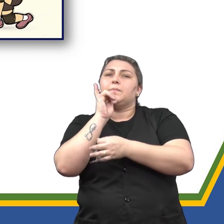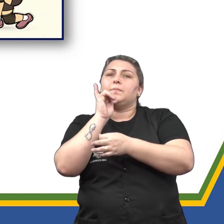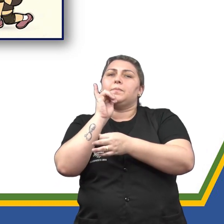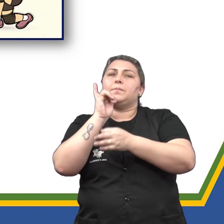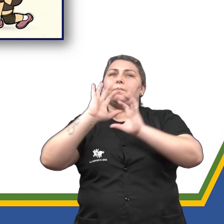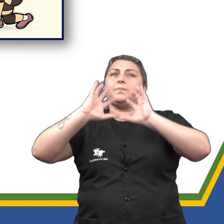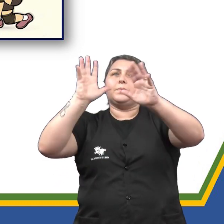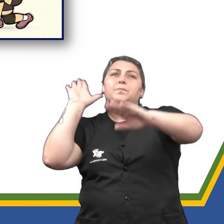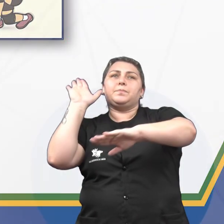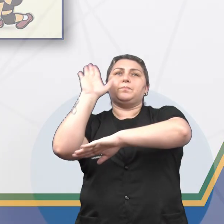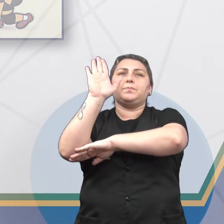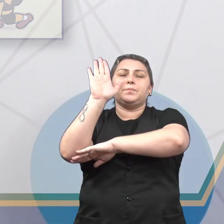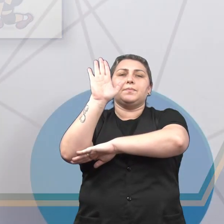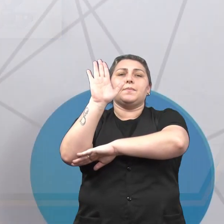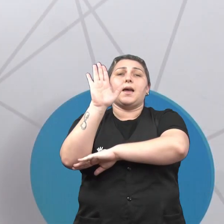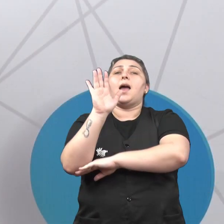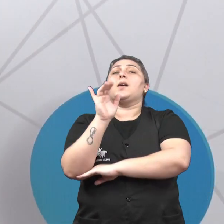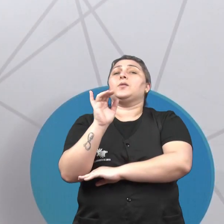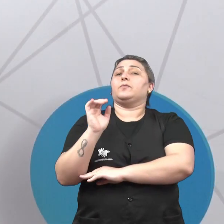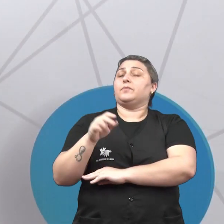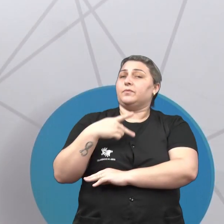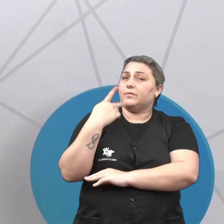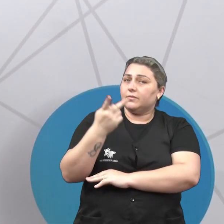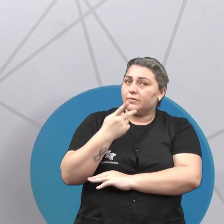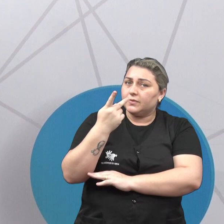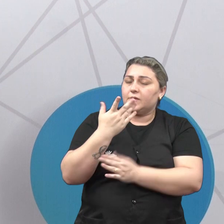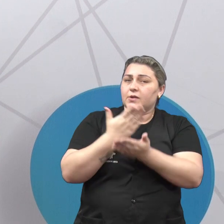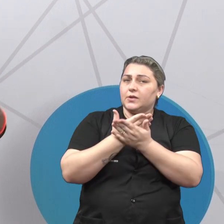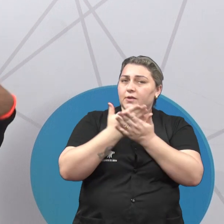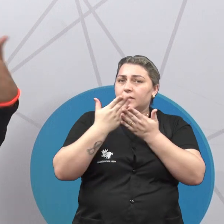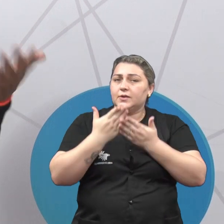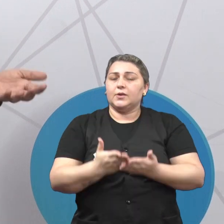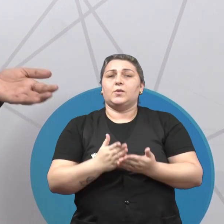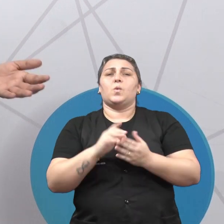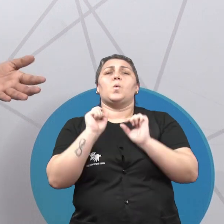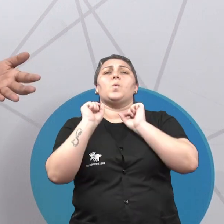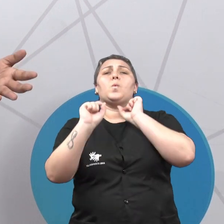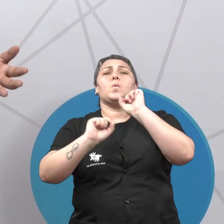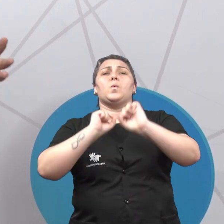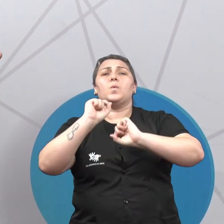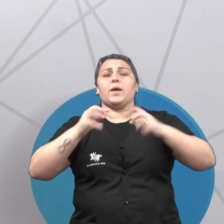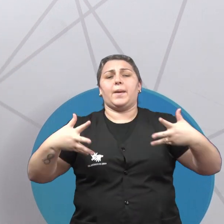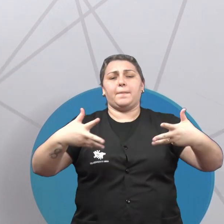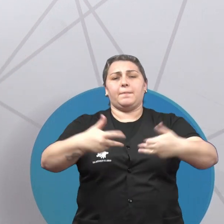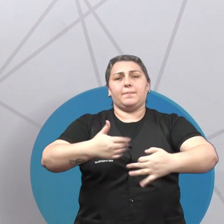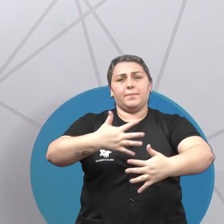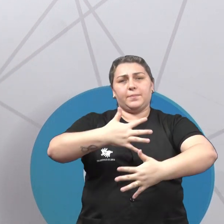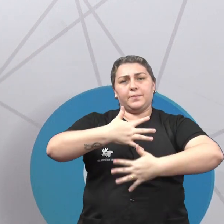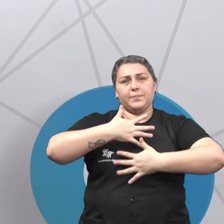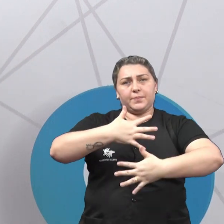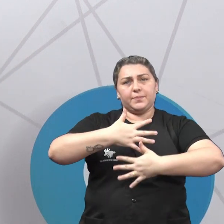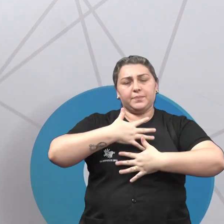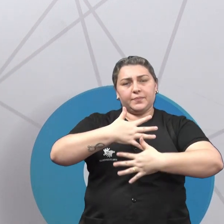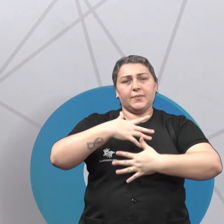vôlei. Então, como a gente estava falando inicialmente, o que são as habilidades motoras? Elas têm a função